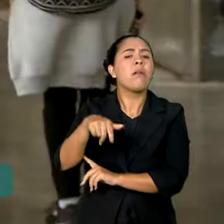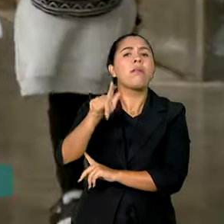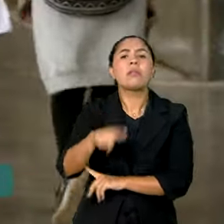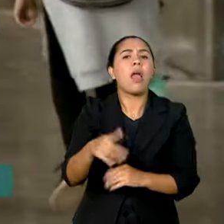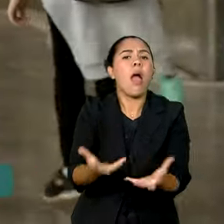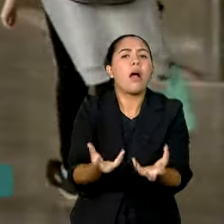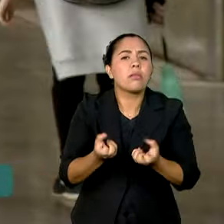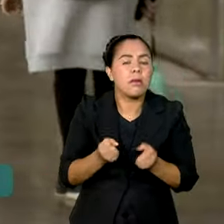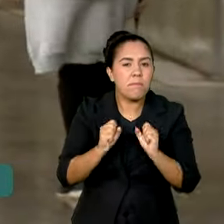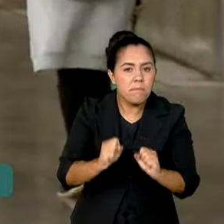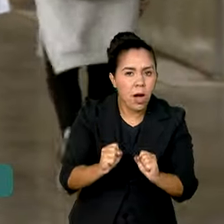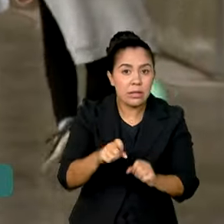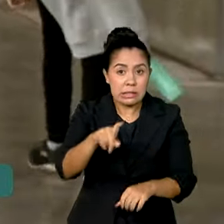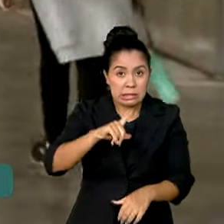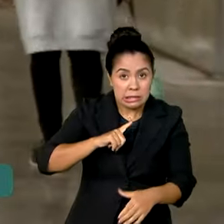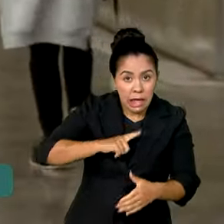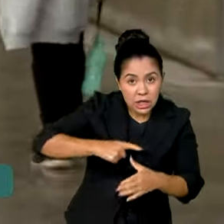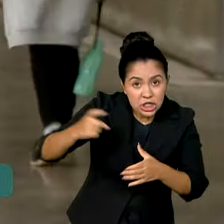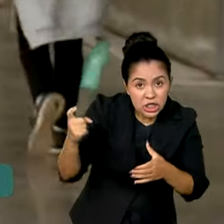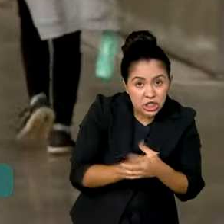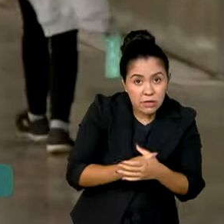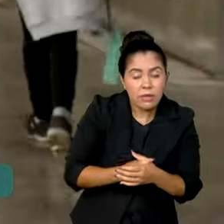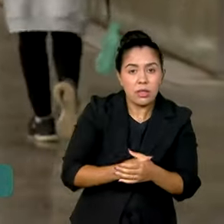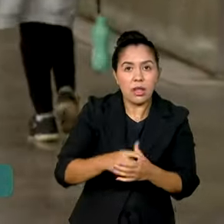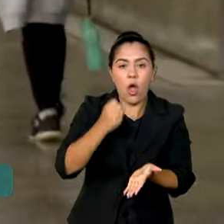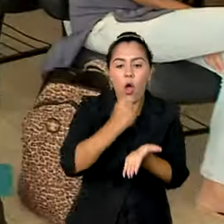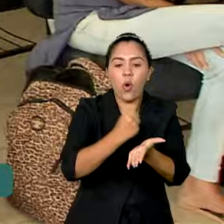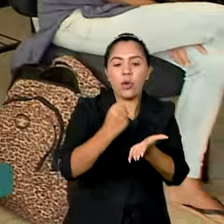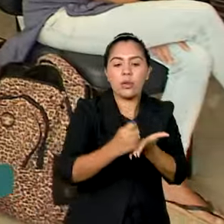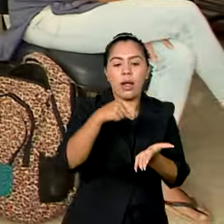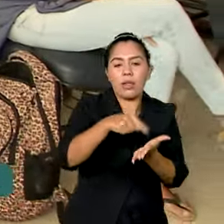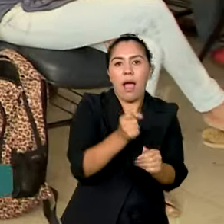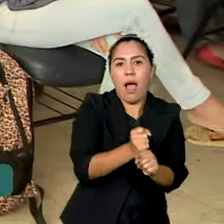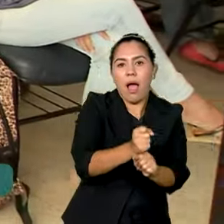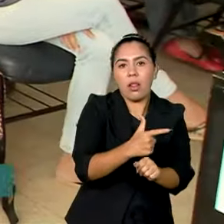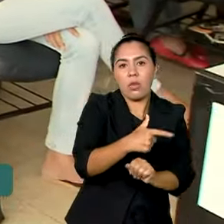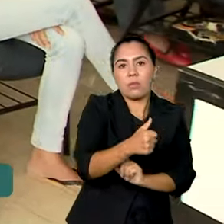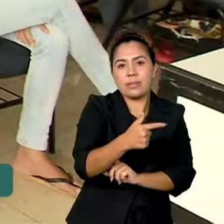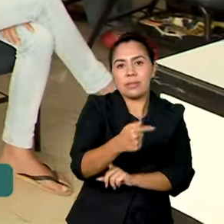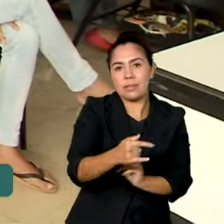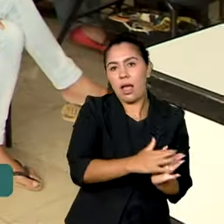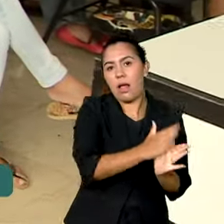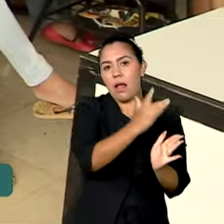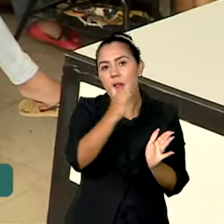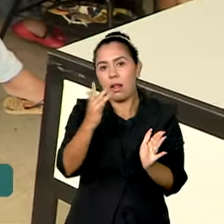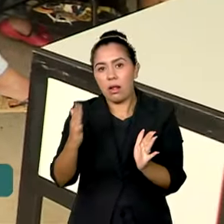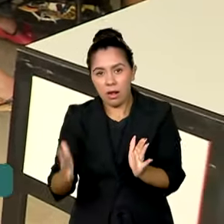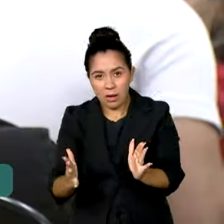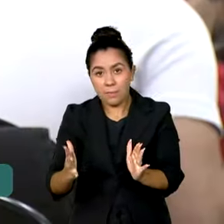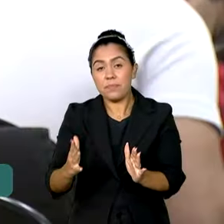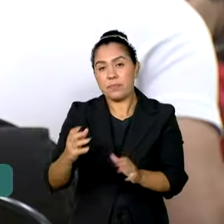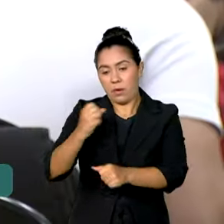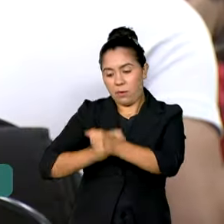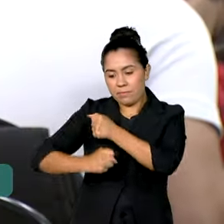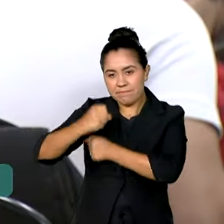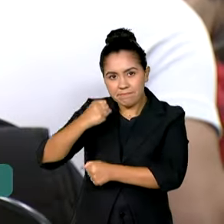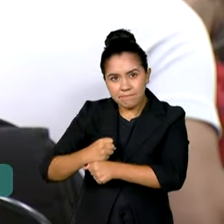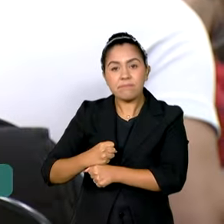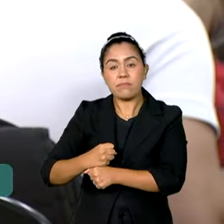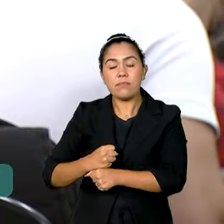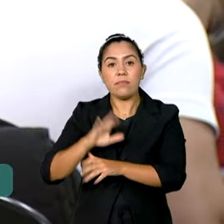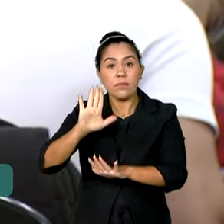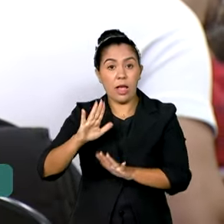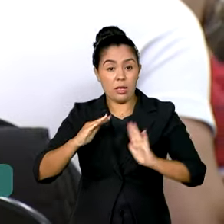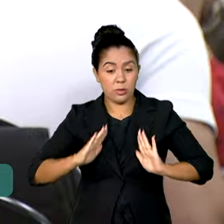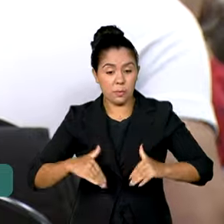tem dívidas em contratos firmados até 2017 e estão inadimplentes até o dia 30 de junho de 2023. De acordo com o